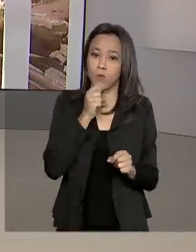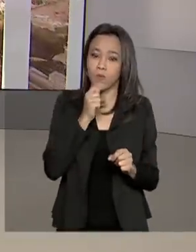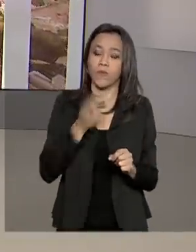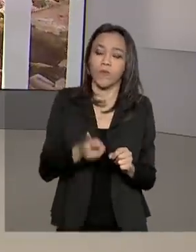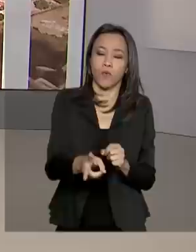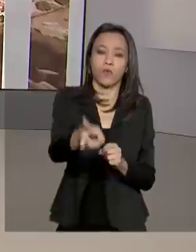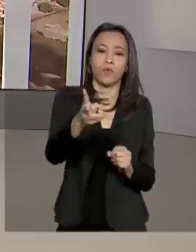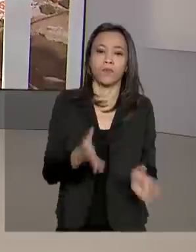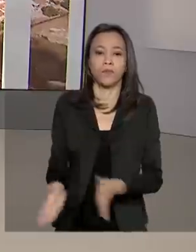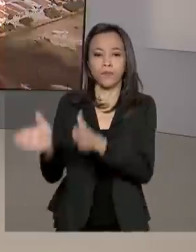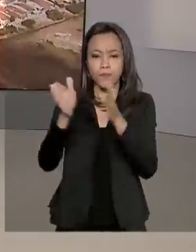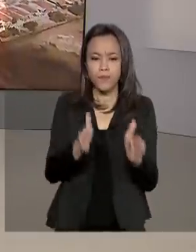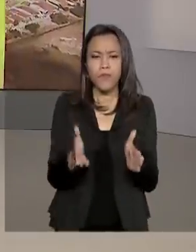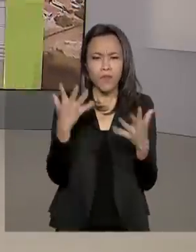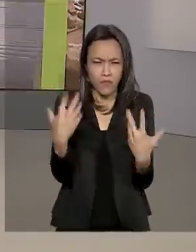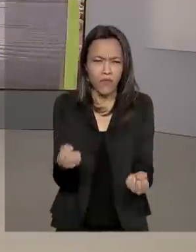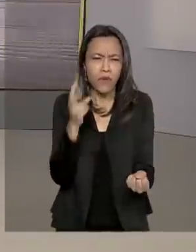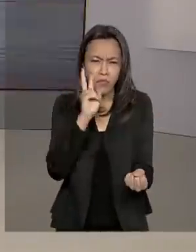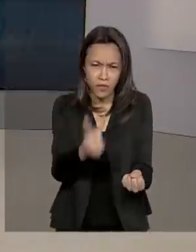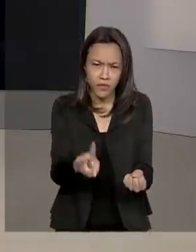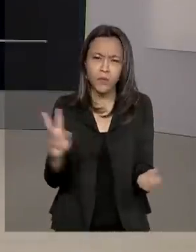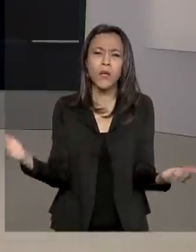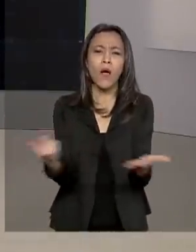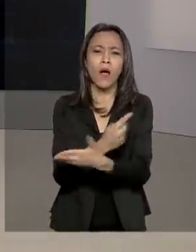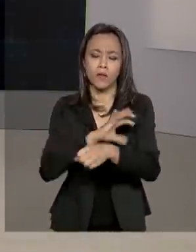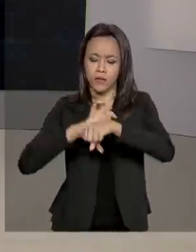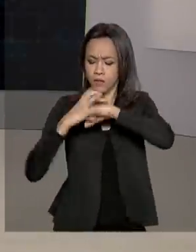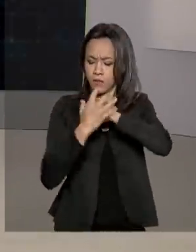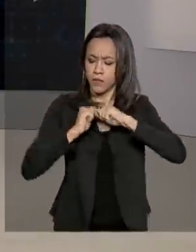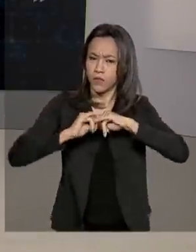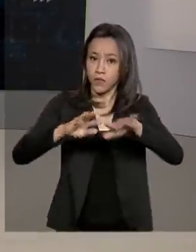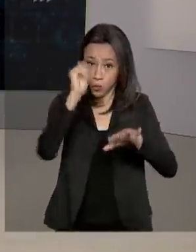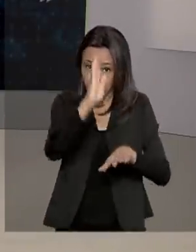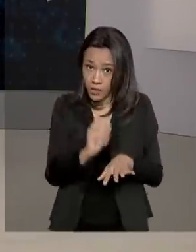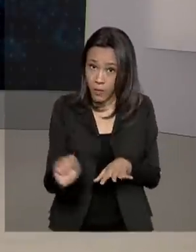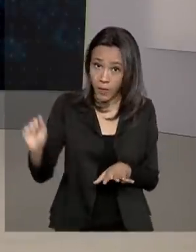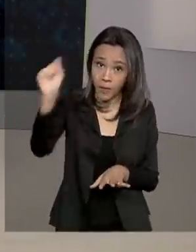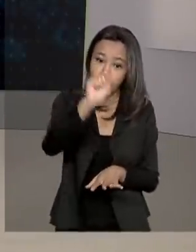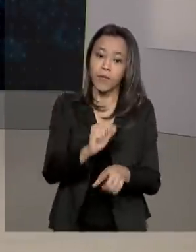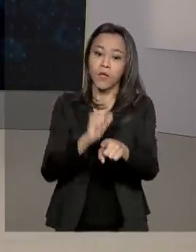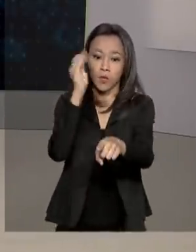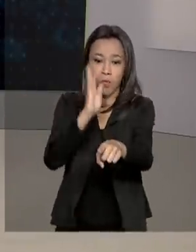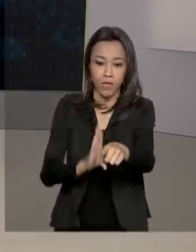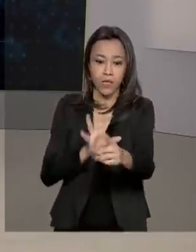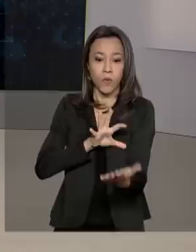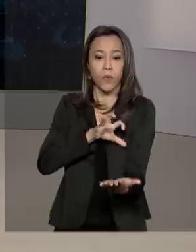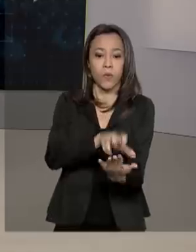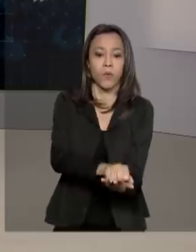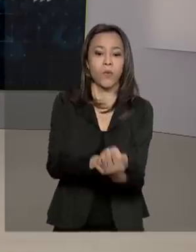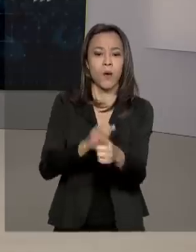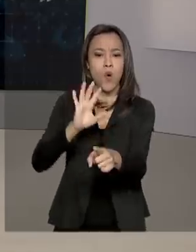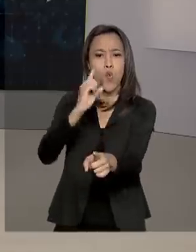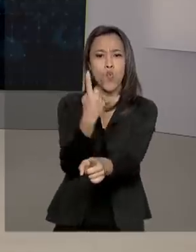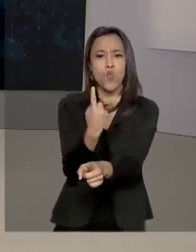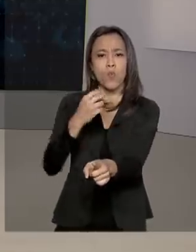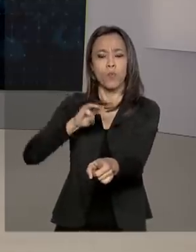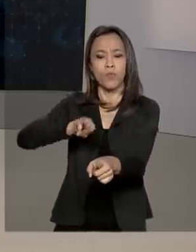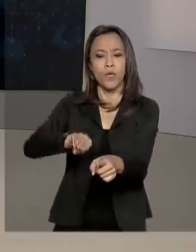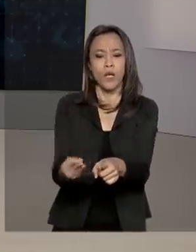E vamos ver aqui no telão os números da Covid-19 no país. O Brasil registra até agora mais de 1